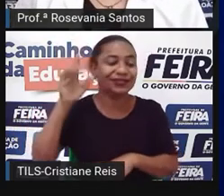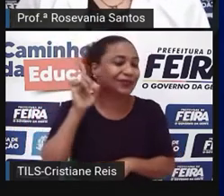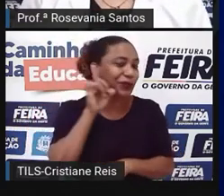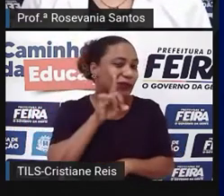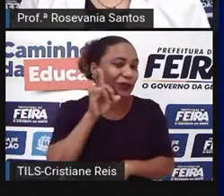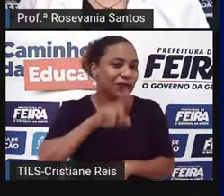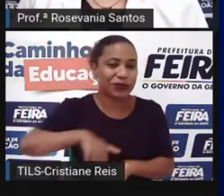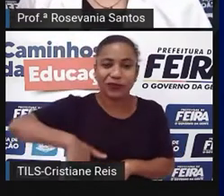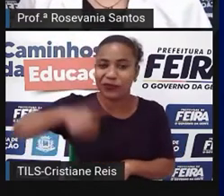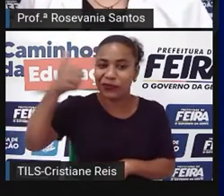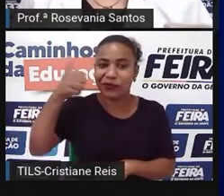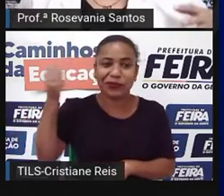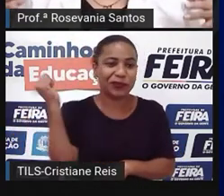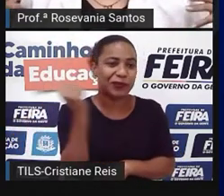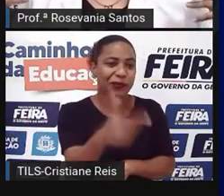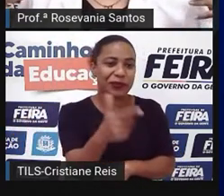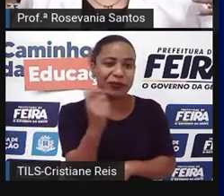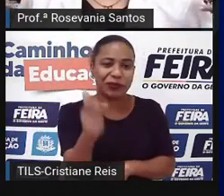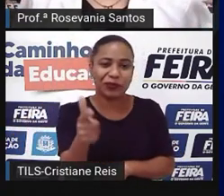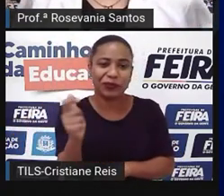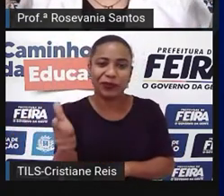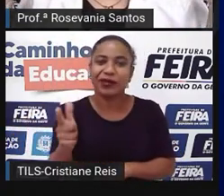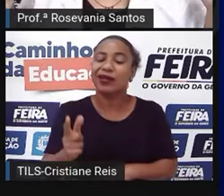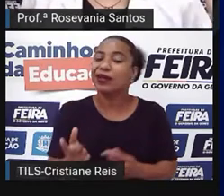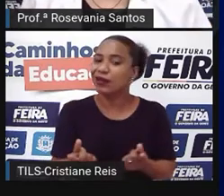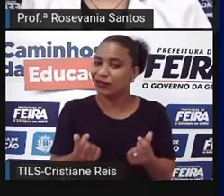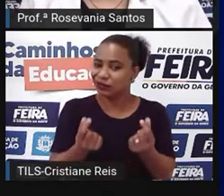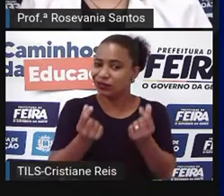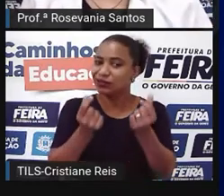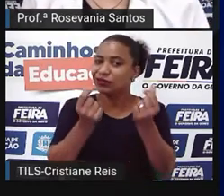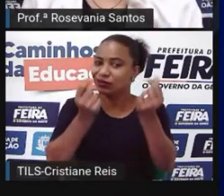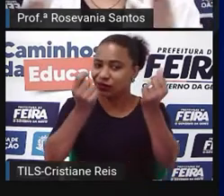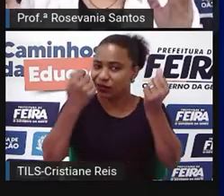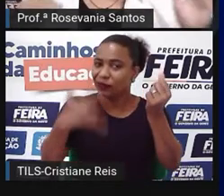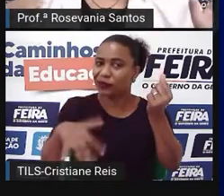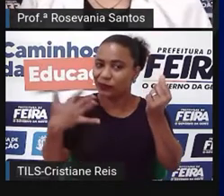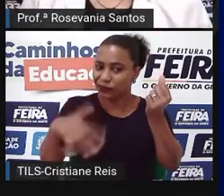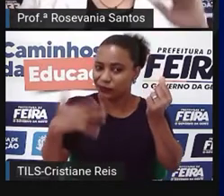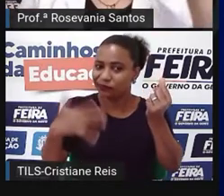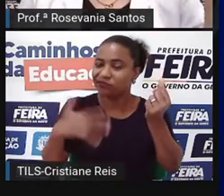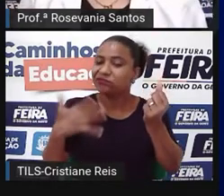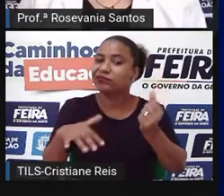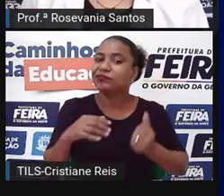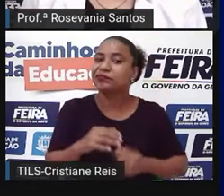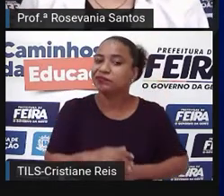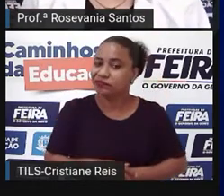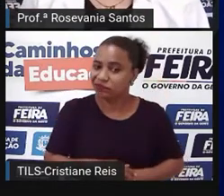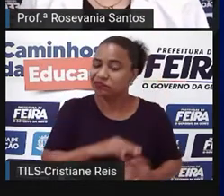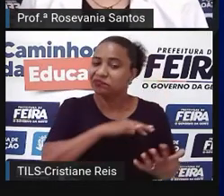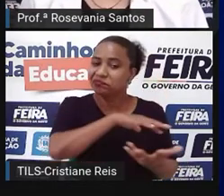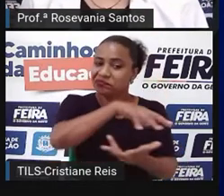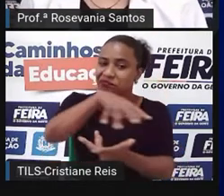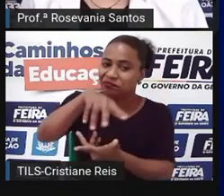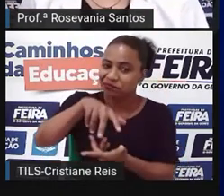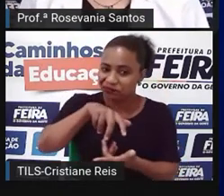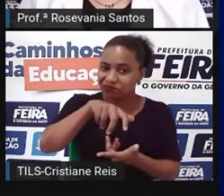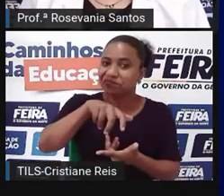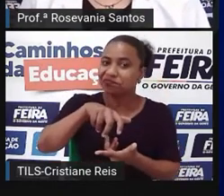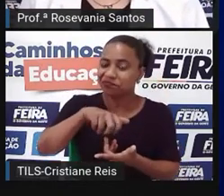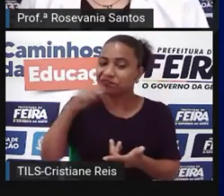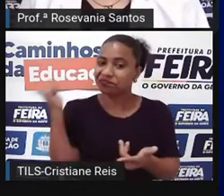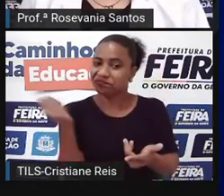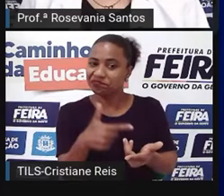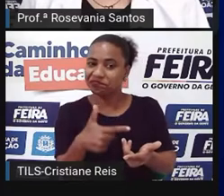muito dinheiro, vamos dizer assim, é uma disparidade até, comparado com as outras nações do mundo.